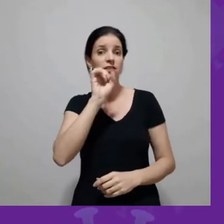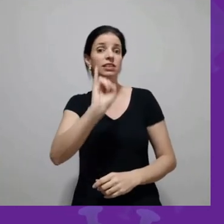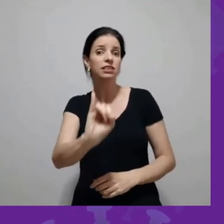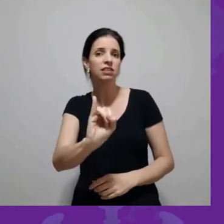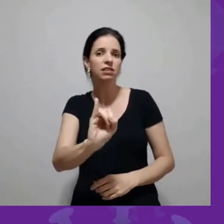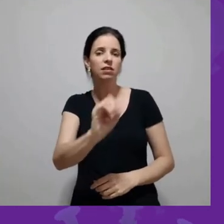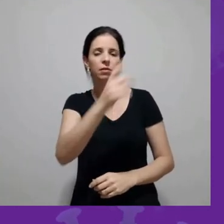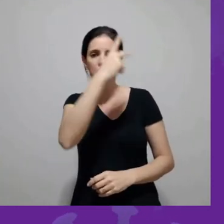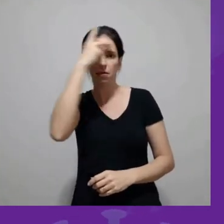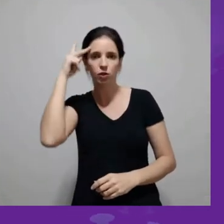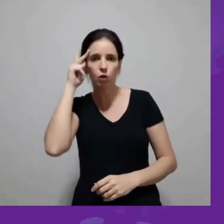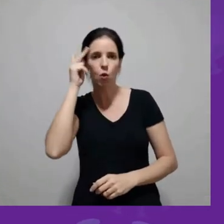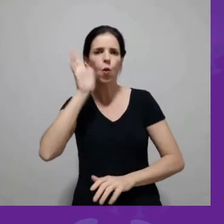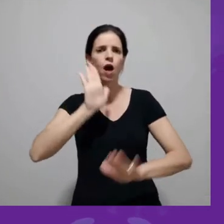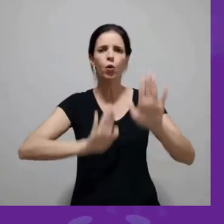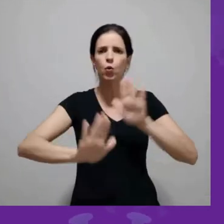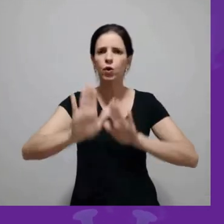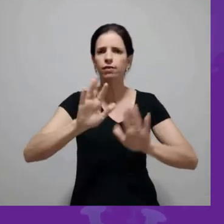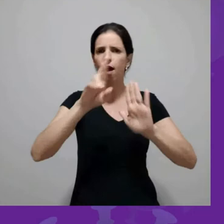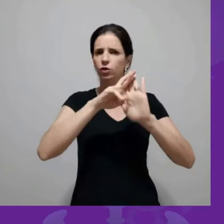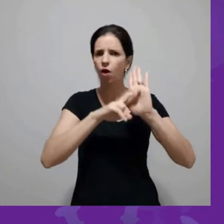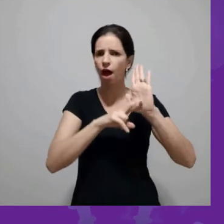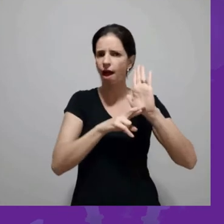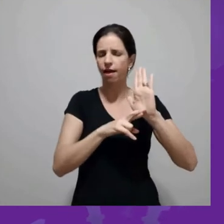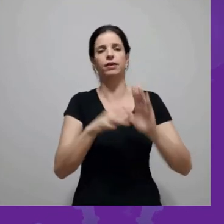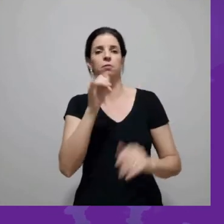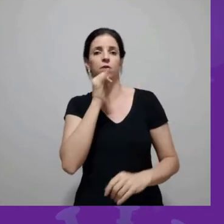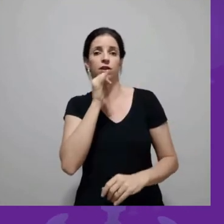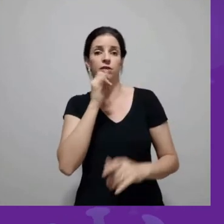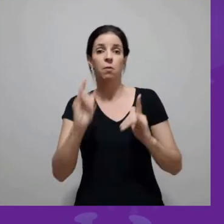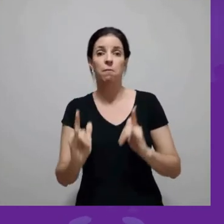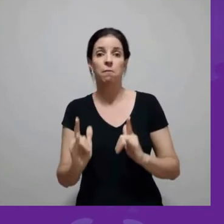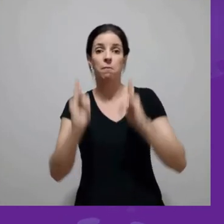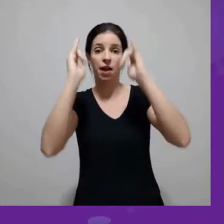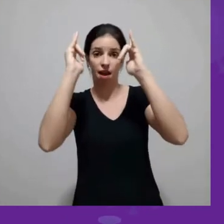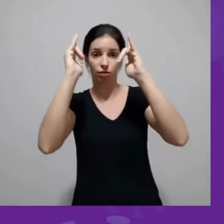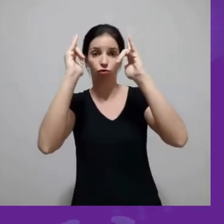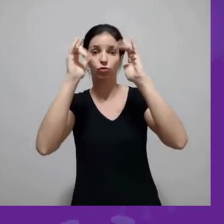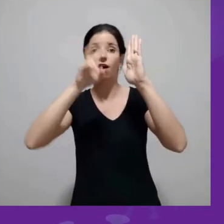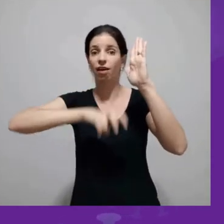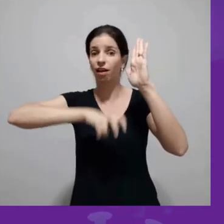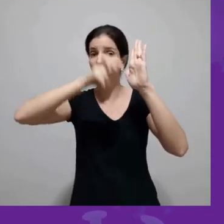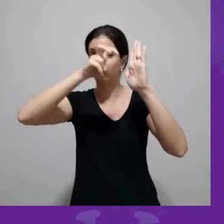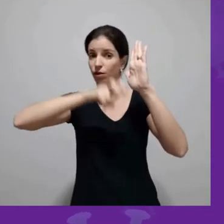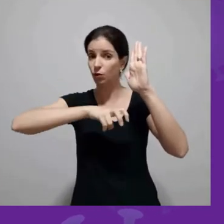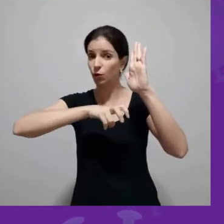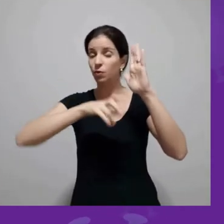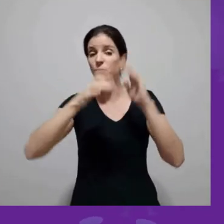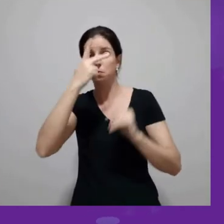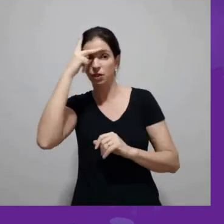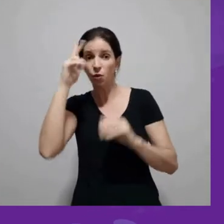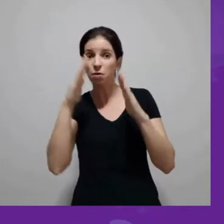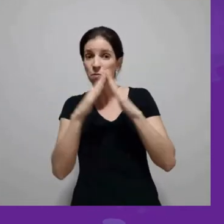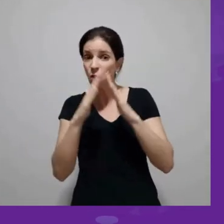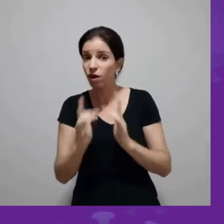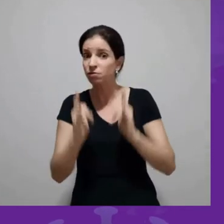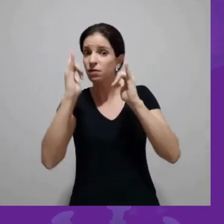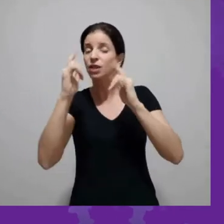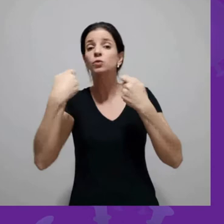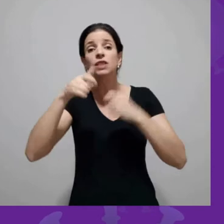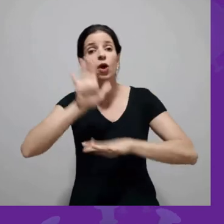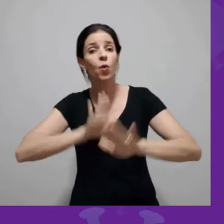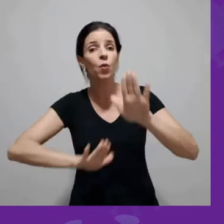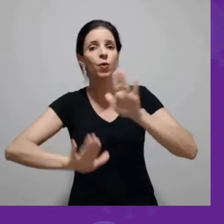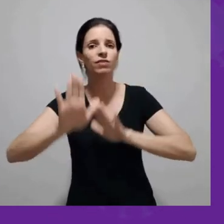Mas, uma vez, tomando todos esses cuidados, quem mora em prédio, condomínio, por exemplo, a questão do elevador é um problema sério, tem que ter muito